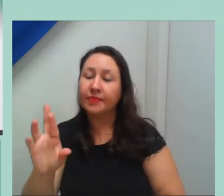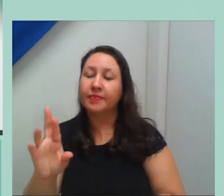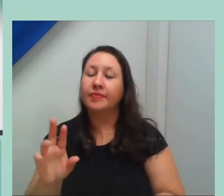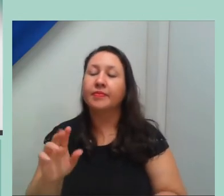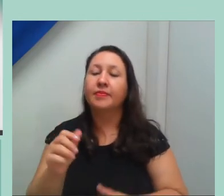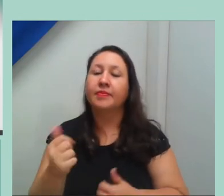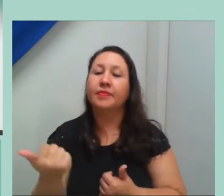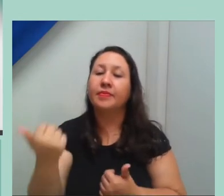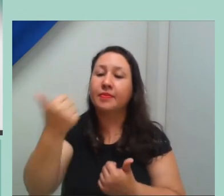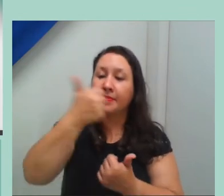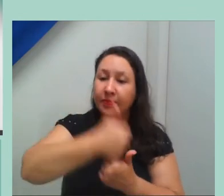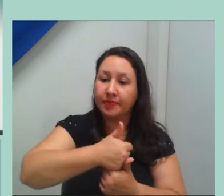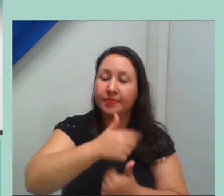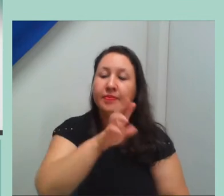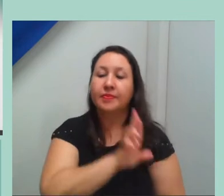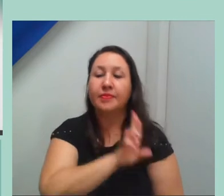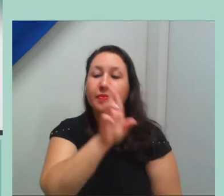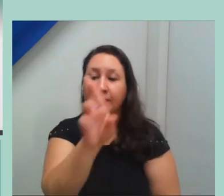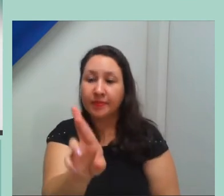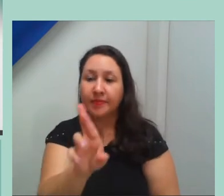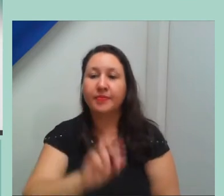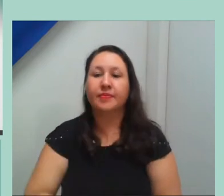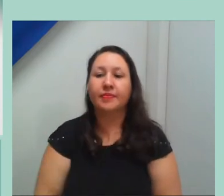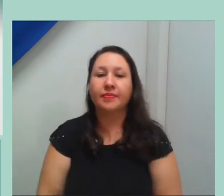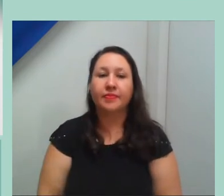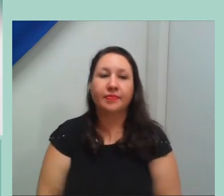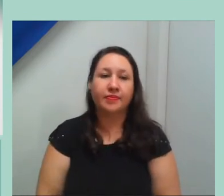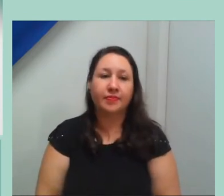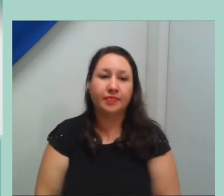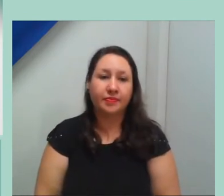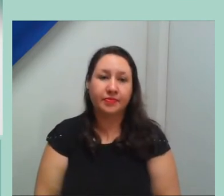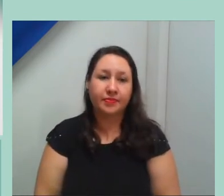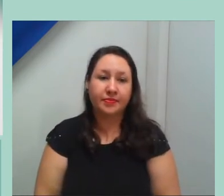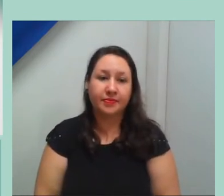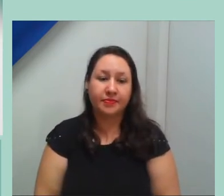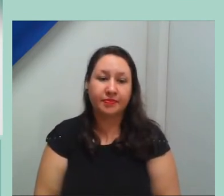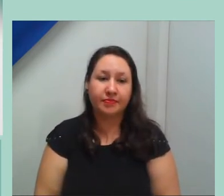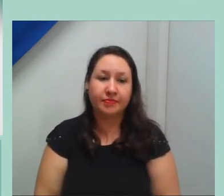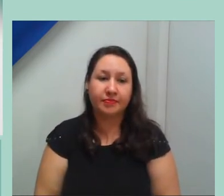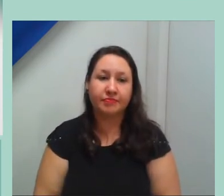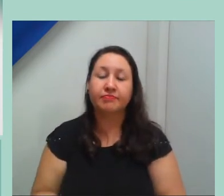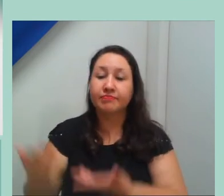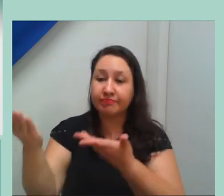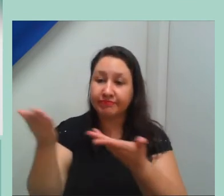Inovação e Pós-Graduação. Professor Marro, por favor, você está com a palavra, seja bem-vindo.